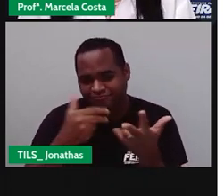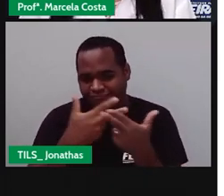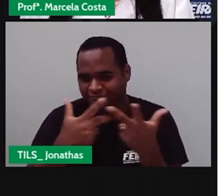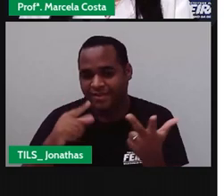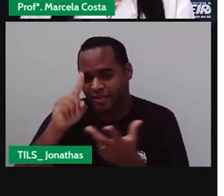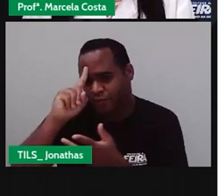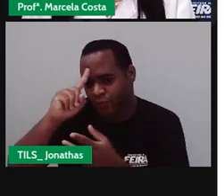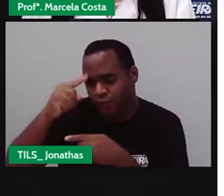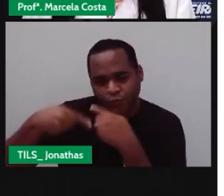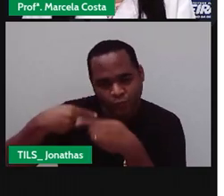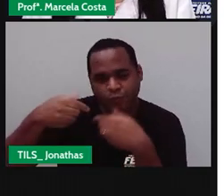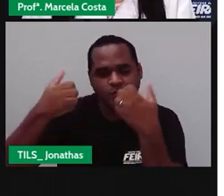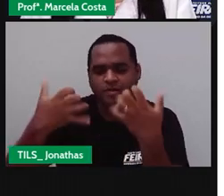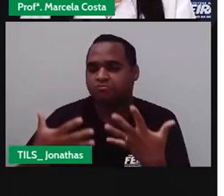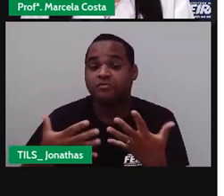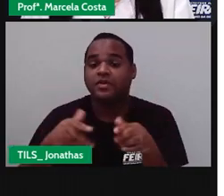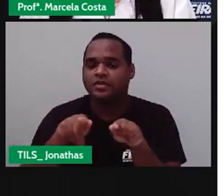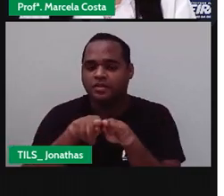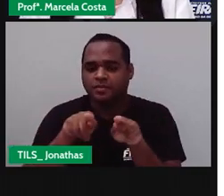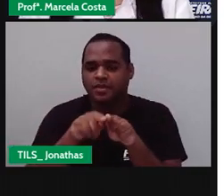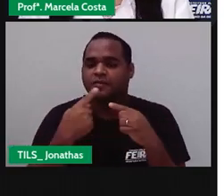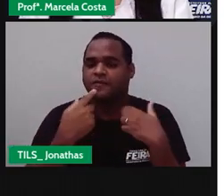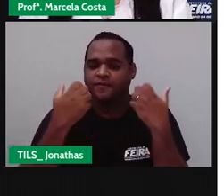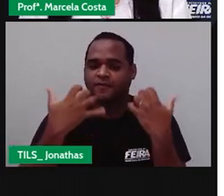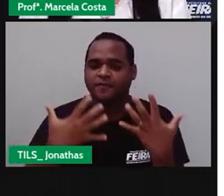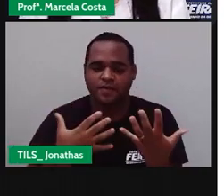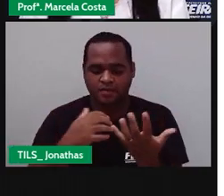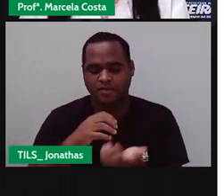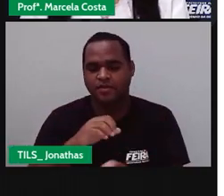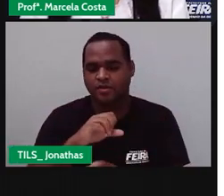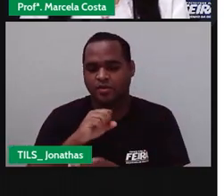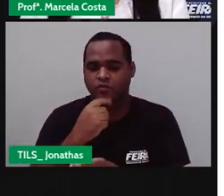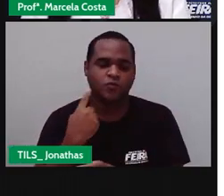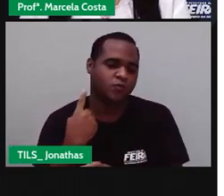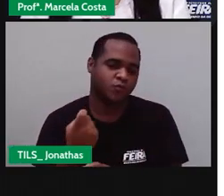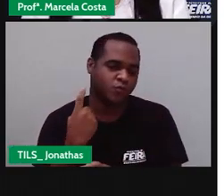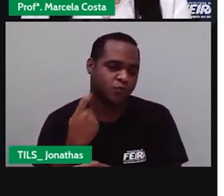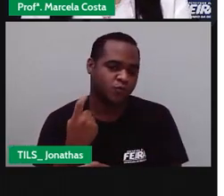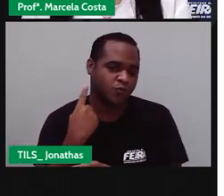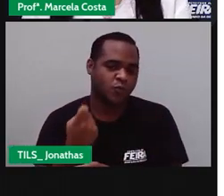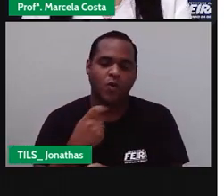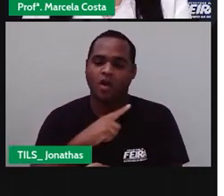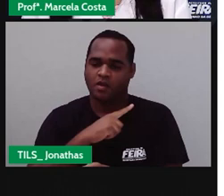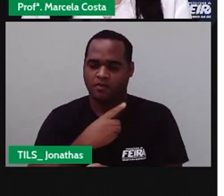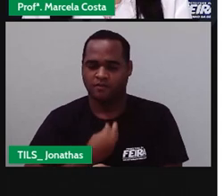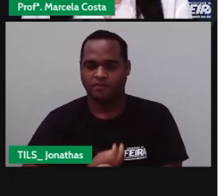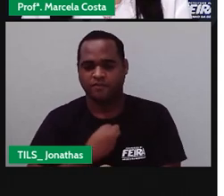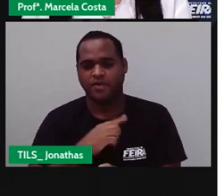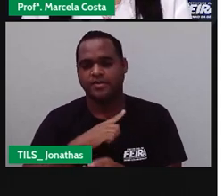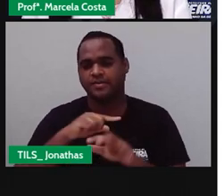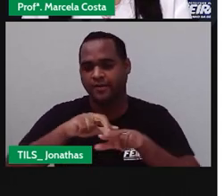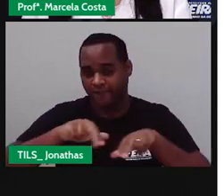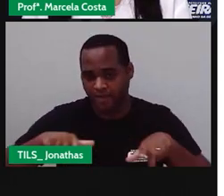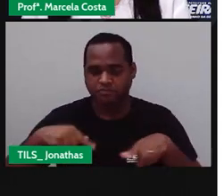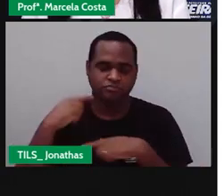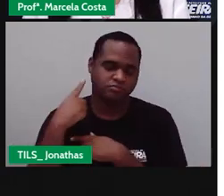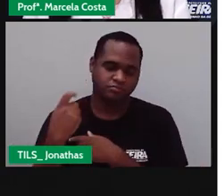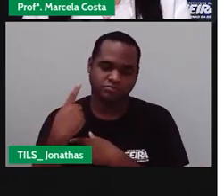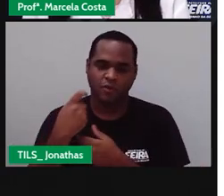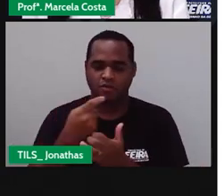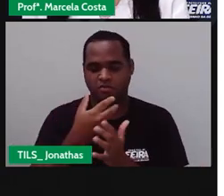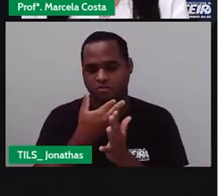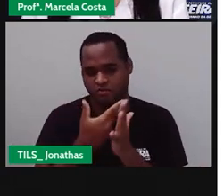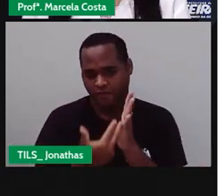e também reconhecer a sonoridade, né, os sons, os elementos sonoros